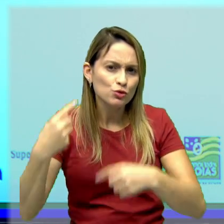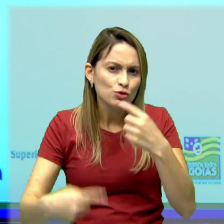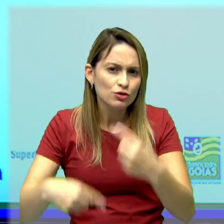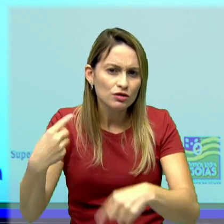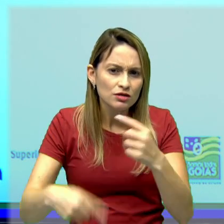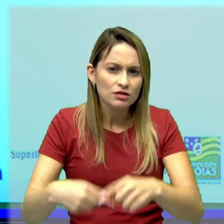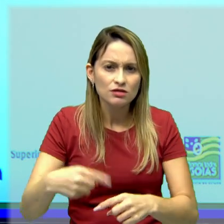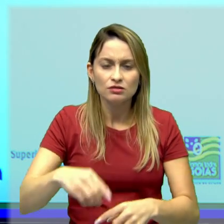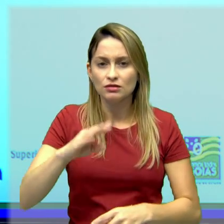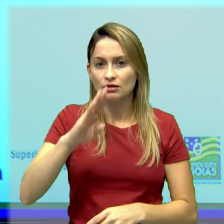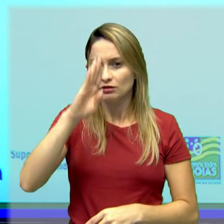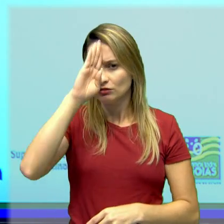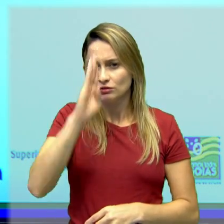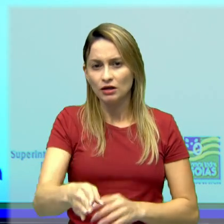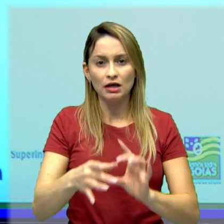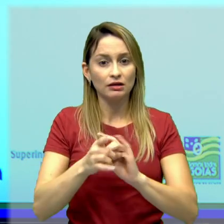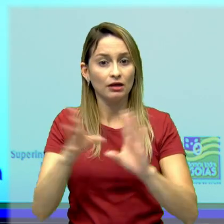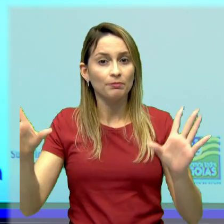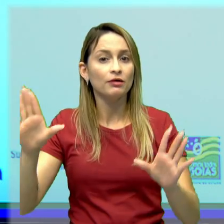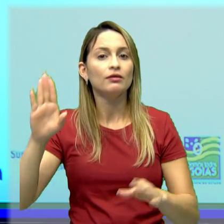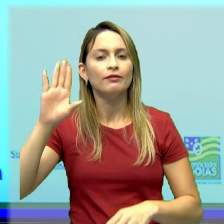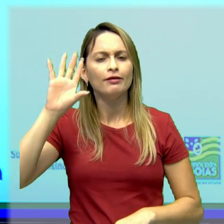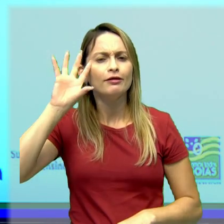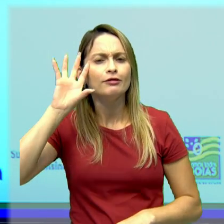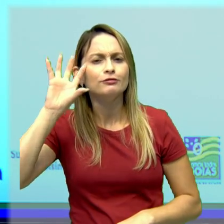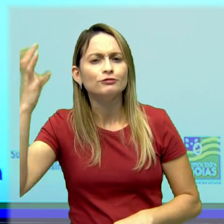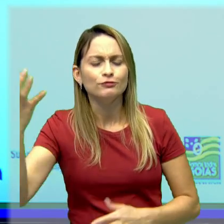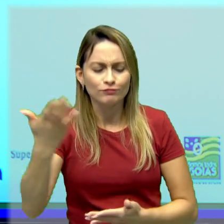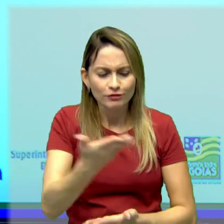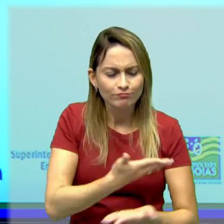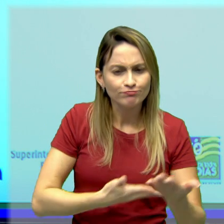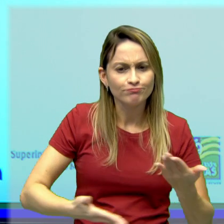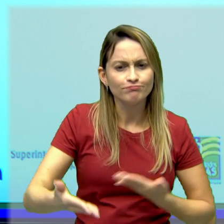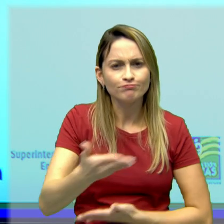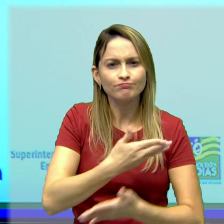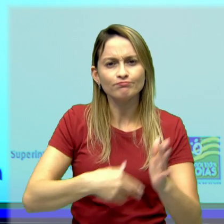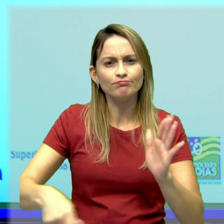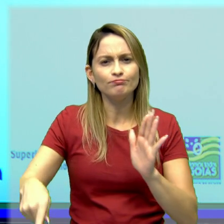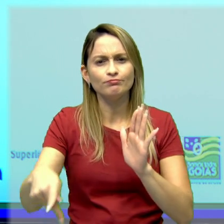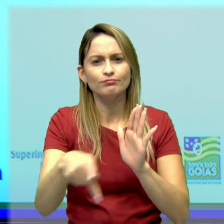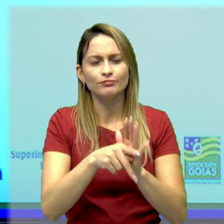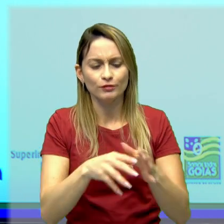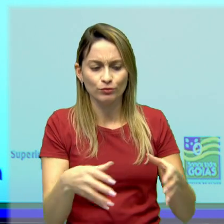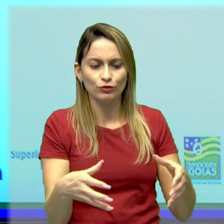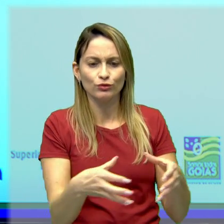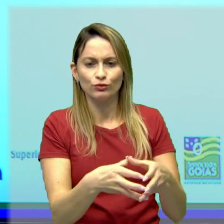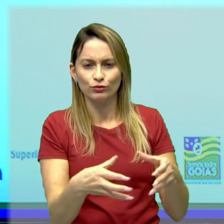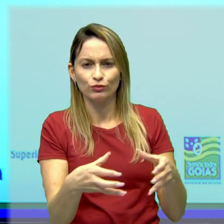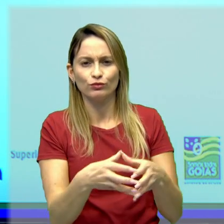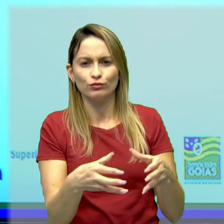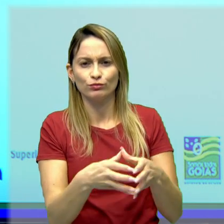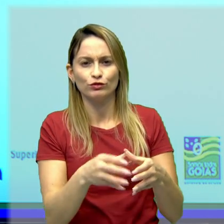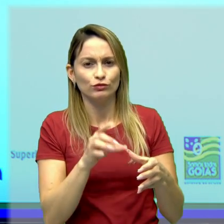democracia direta. Ou seja, as decisões não se passavam pelo um corpo legislativo. Os